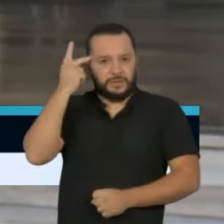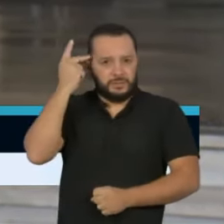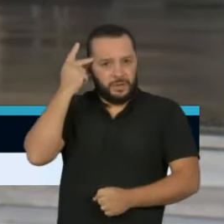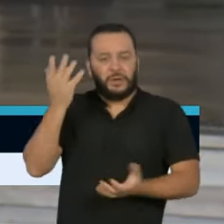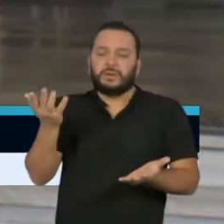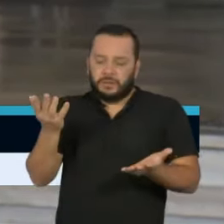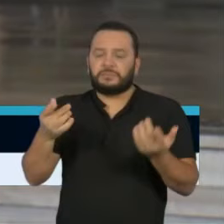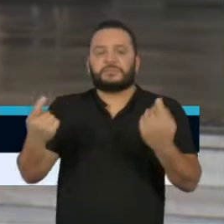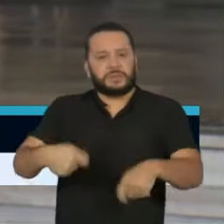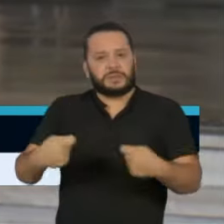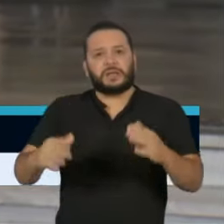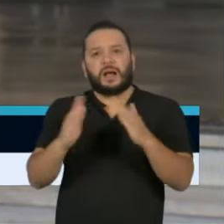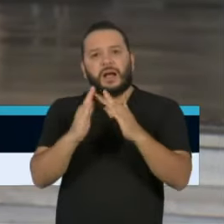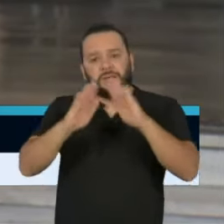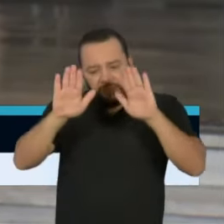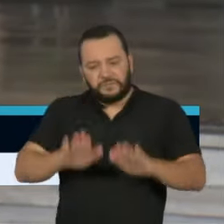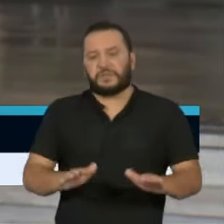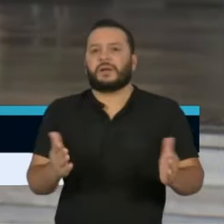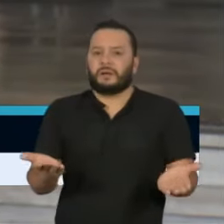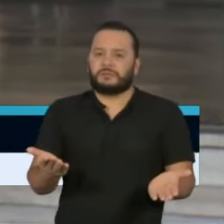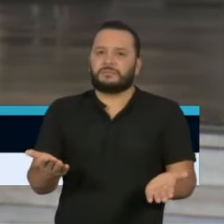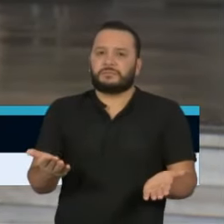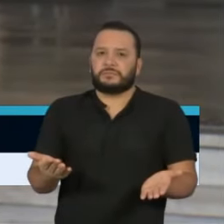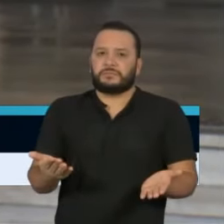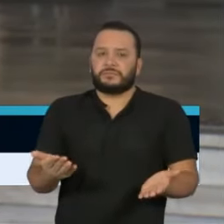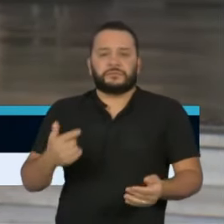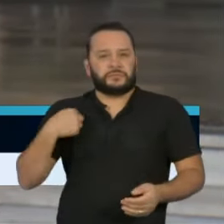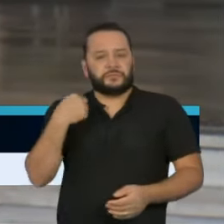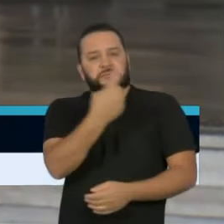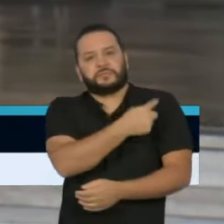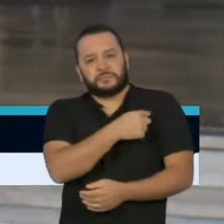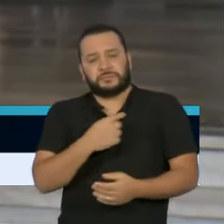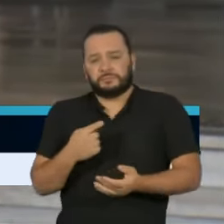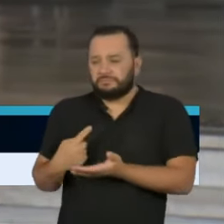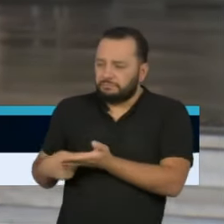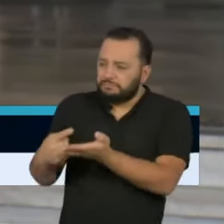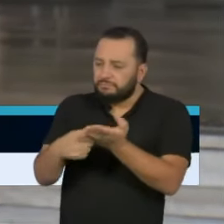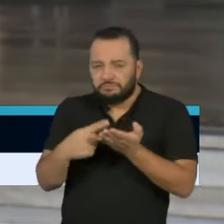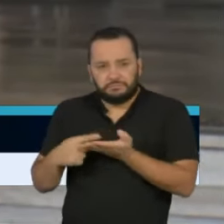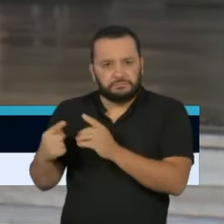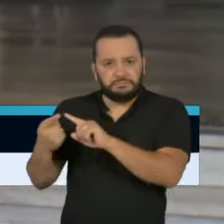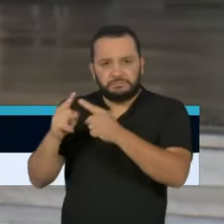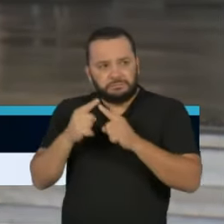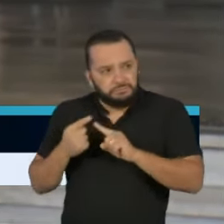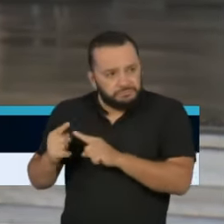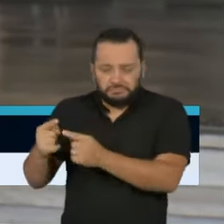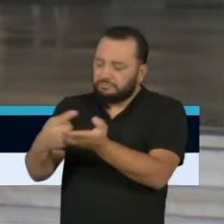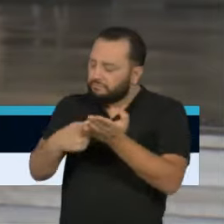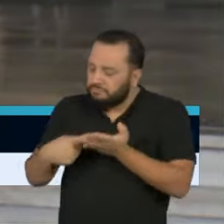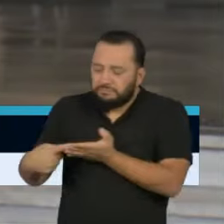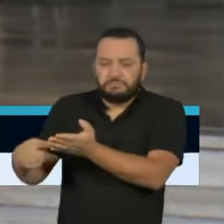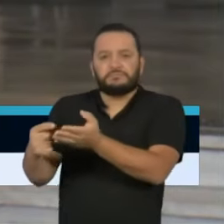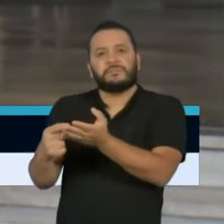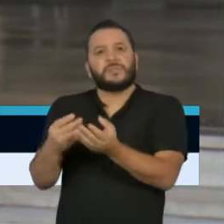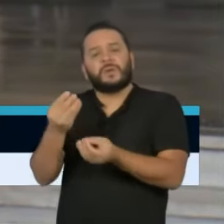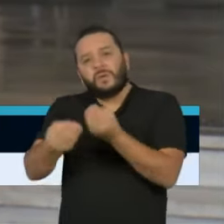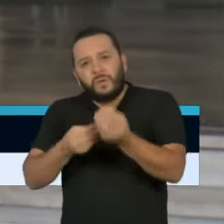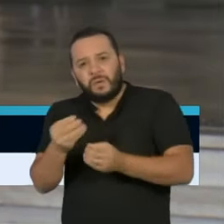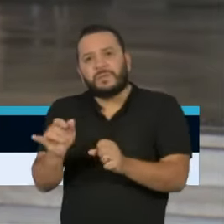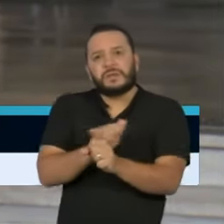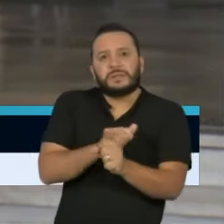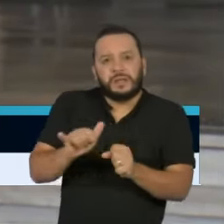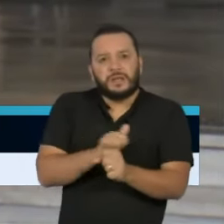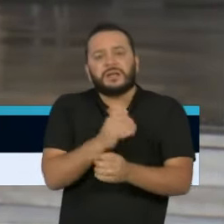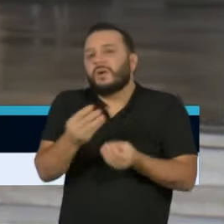de permanecer dentro de casa. A gente, a todo momento, vai avaliando, junto com os técnicos da vigilância sanitária, que novas medidas podem ser